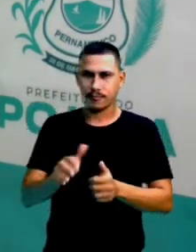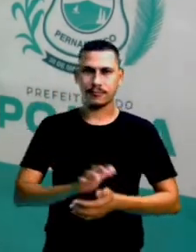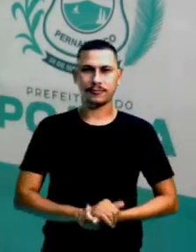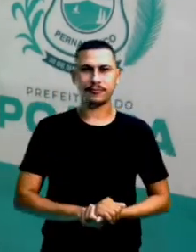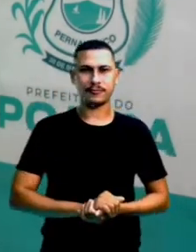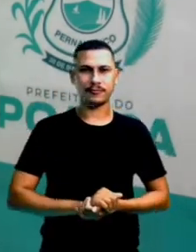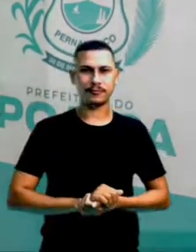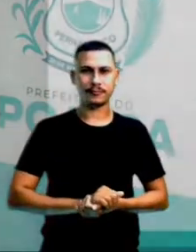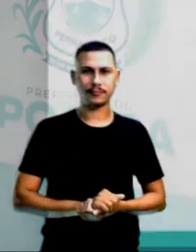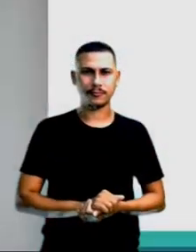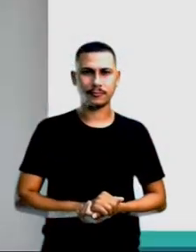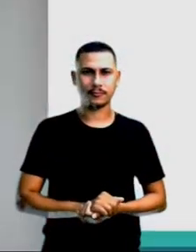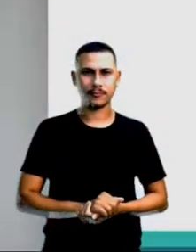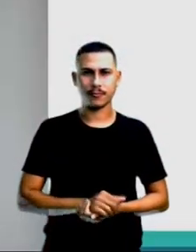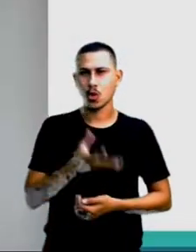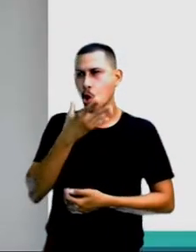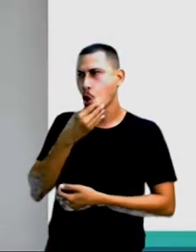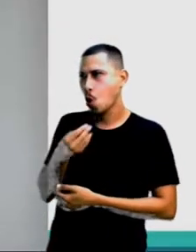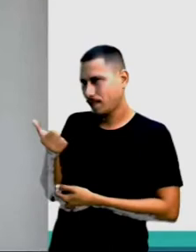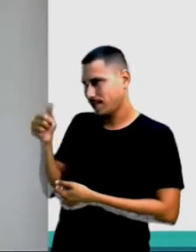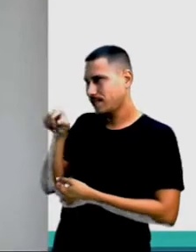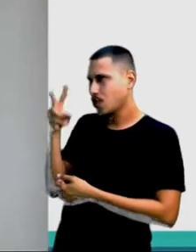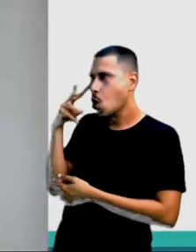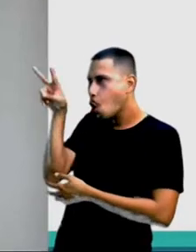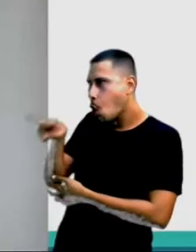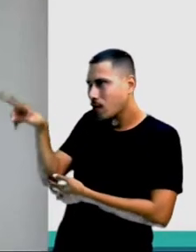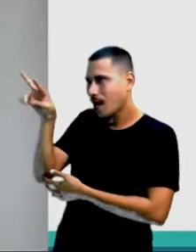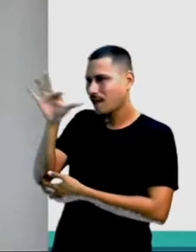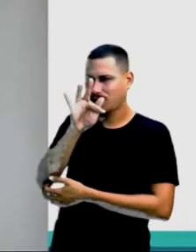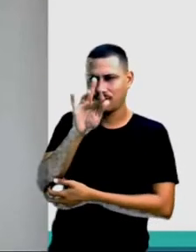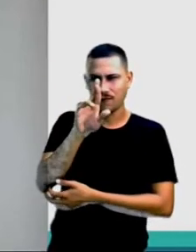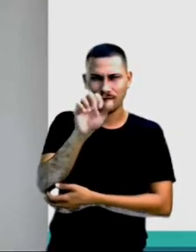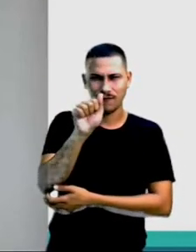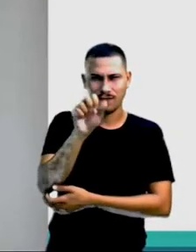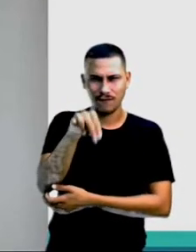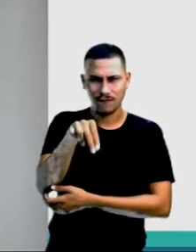Olha aqui ele Já Com uma certa idade Né?